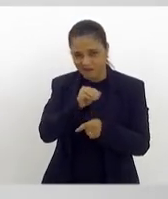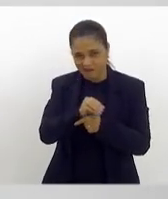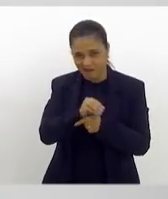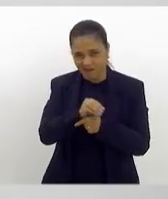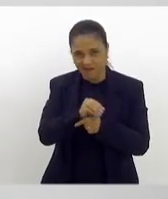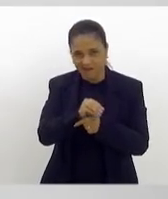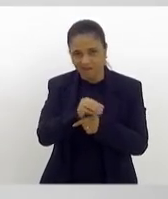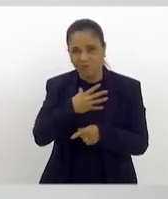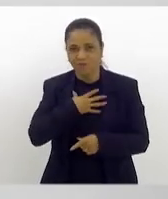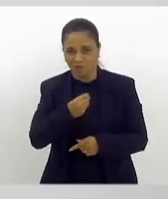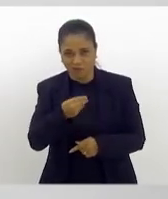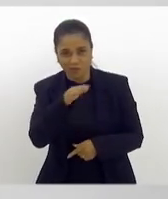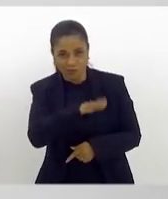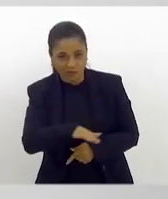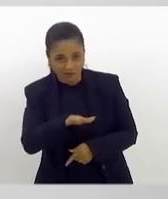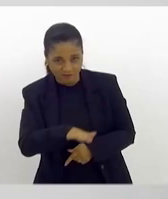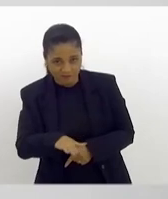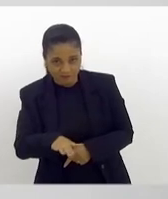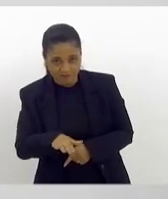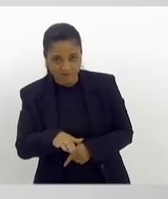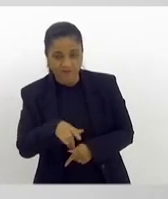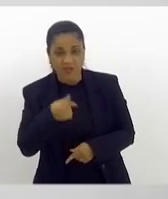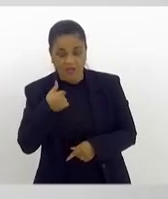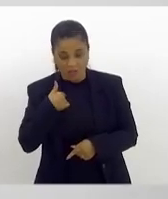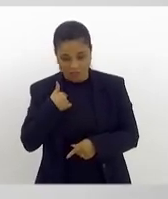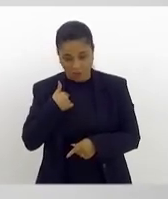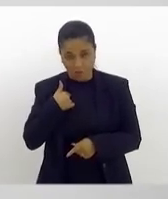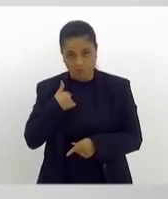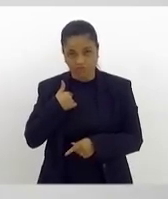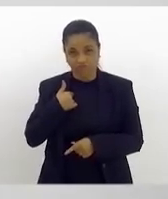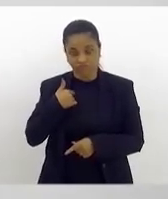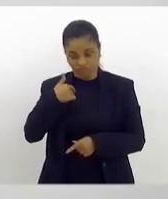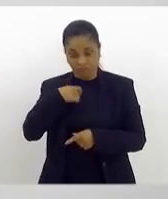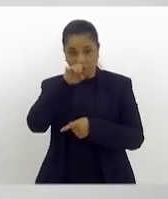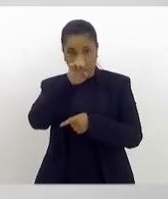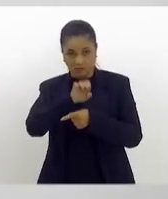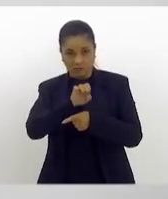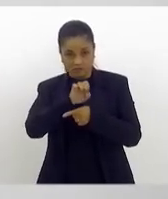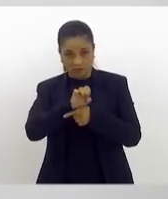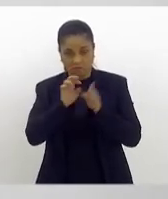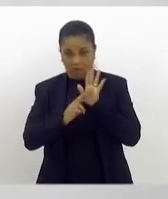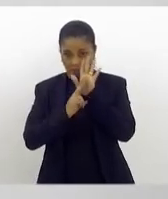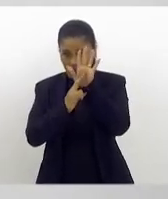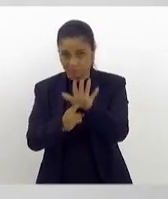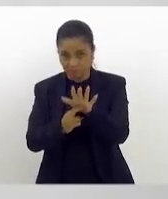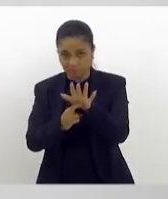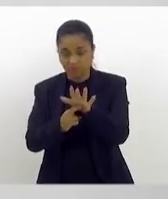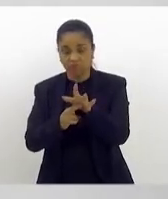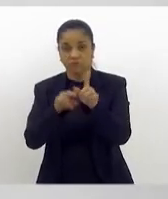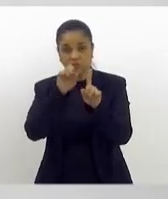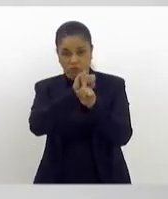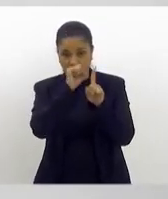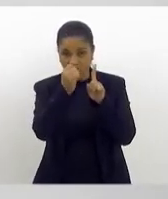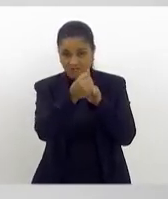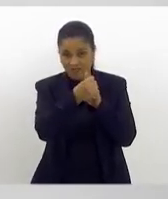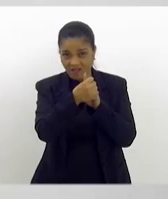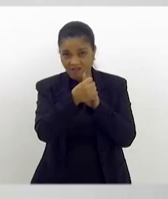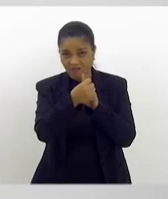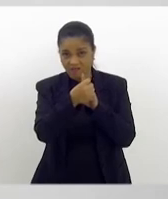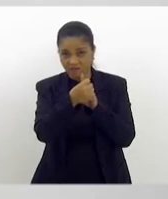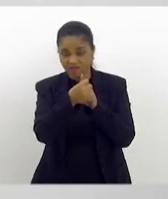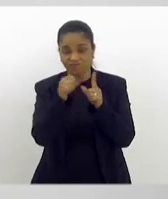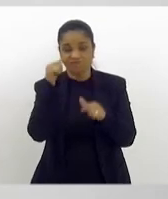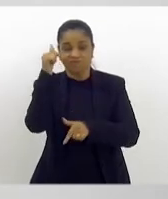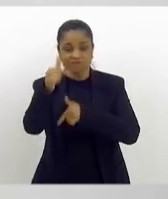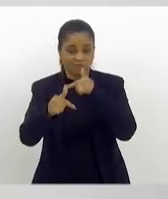E eu, como Estado, tenho que trabalhar para que o Estado e a sociedade, em comum,